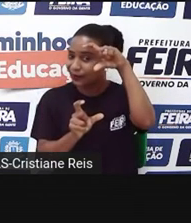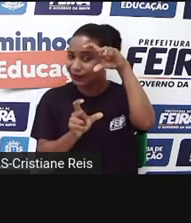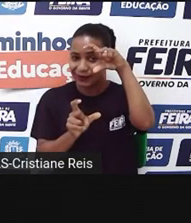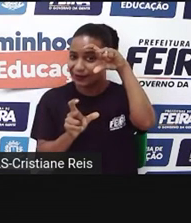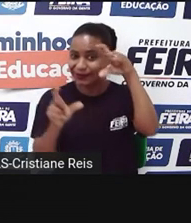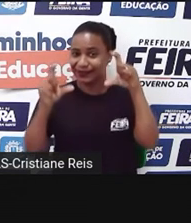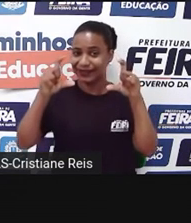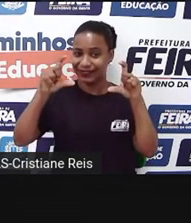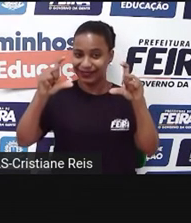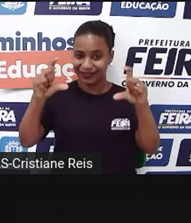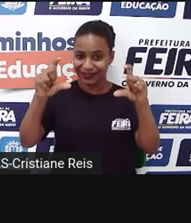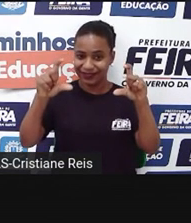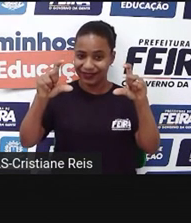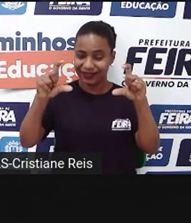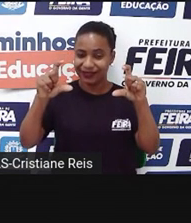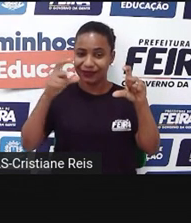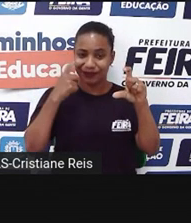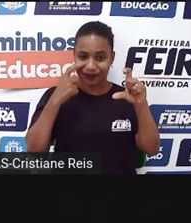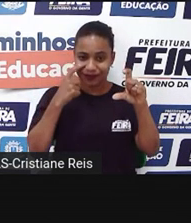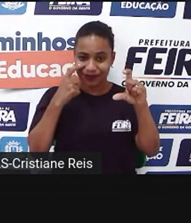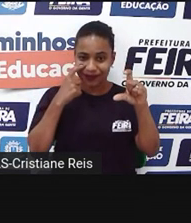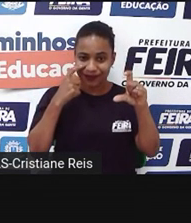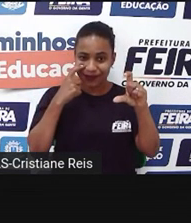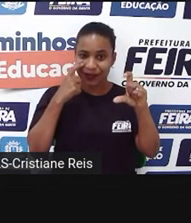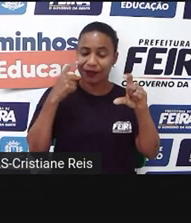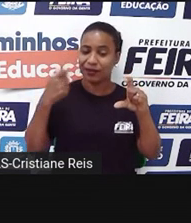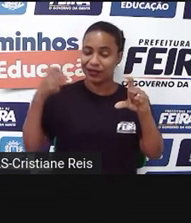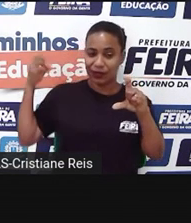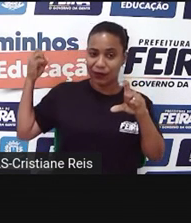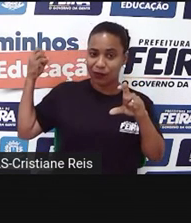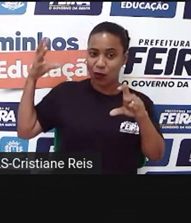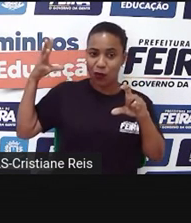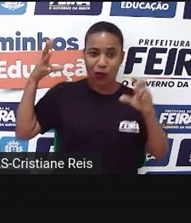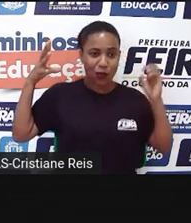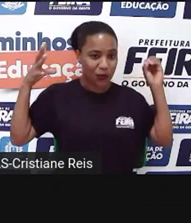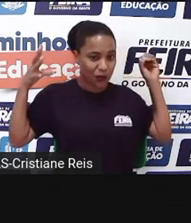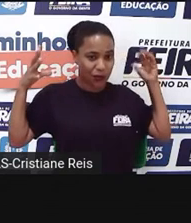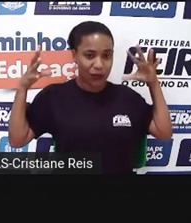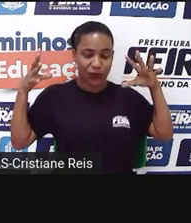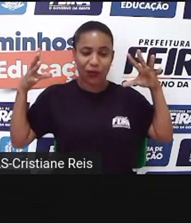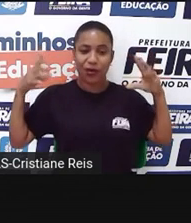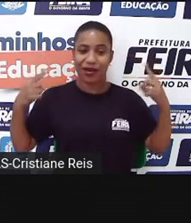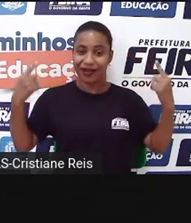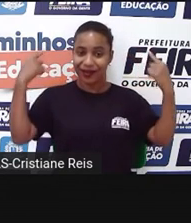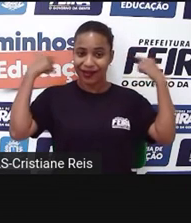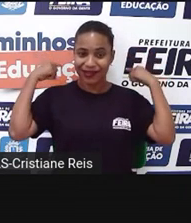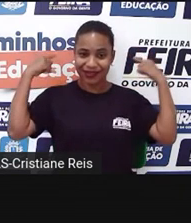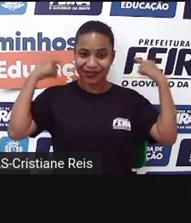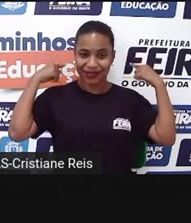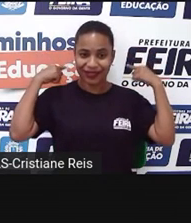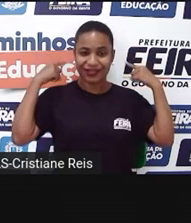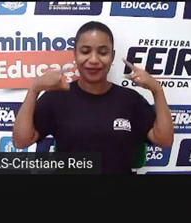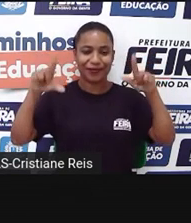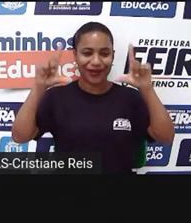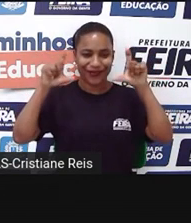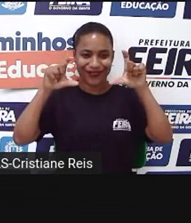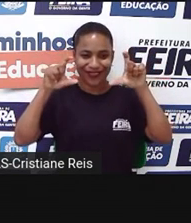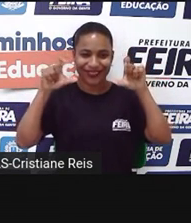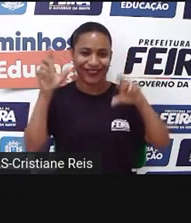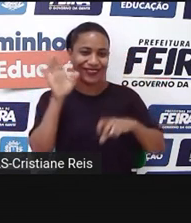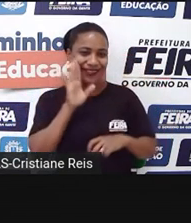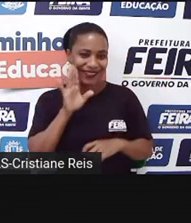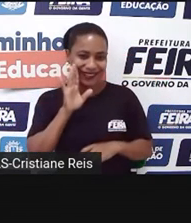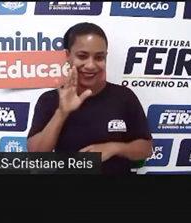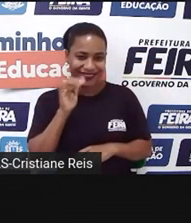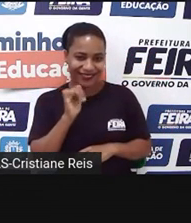horizontal, preste atenção na questão da luminosidade, do fundo para a sua foto ficar legal. Ok,